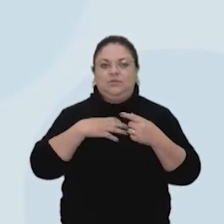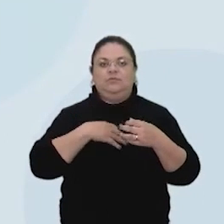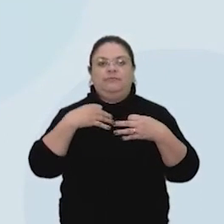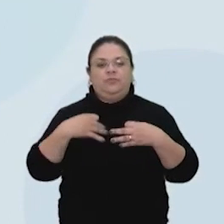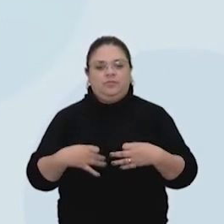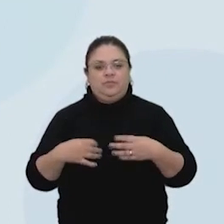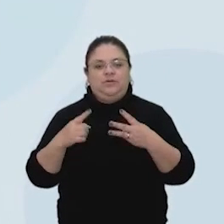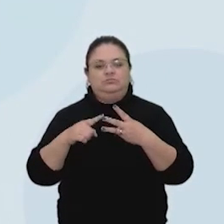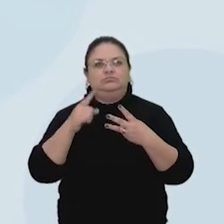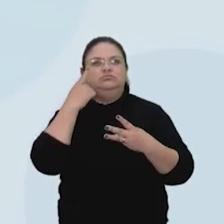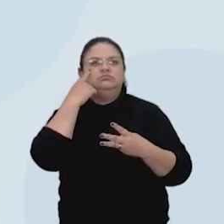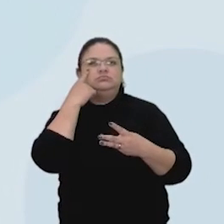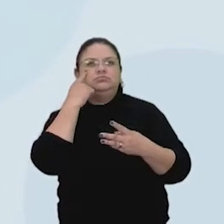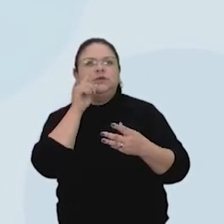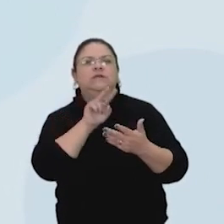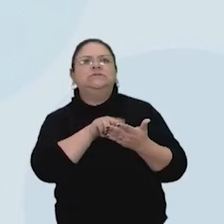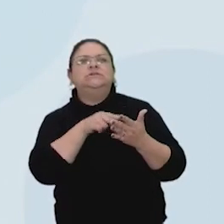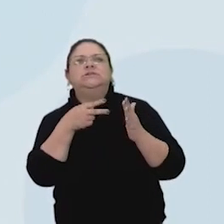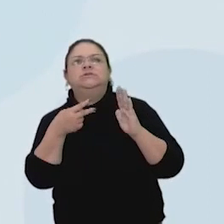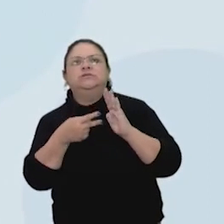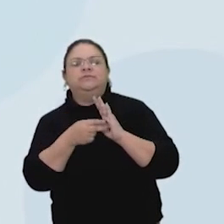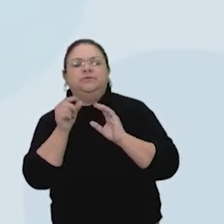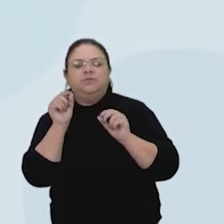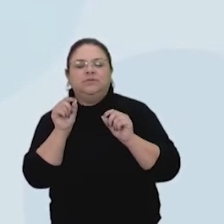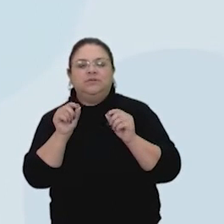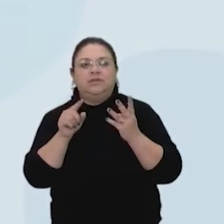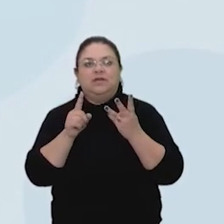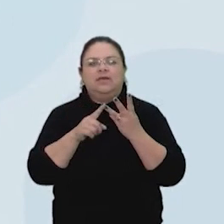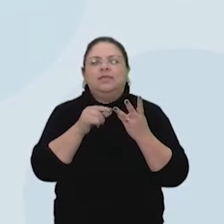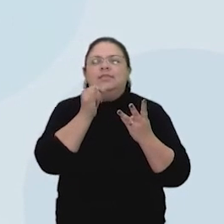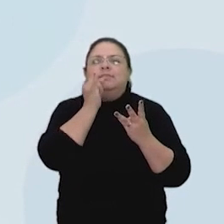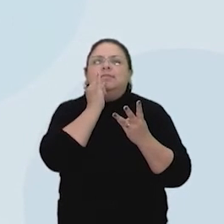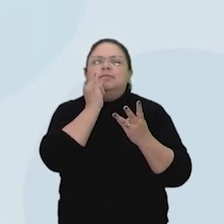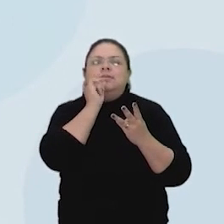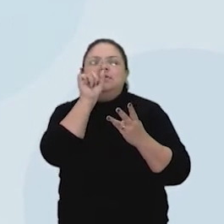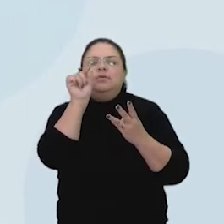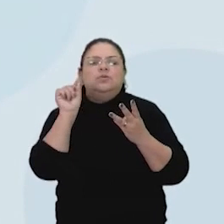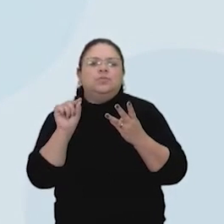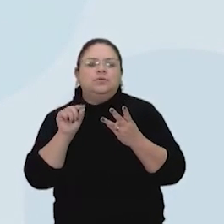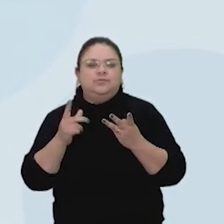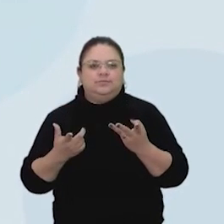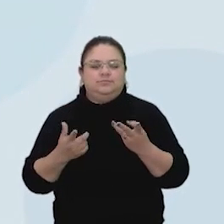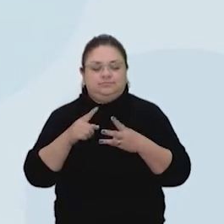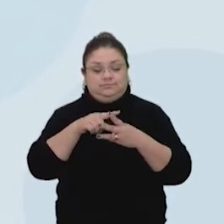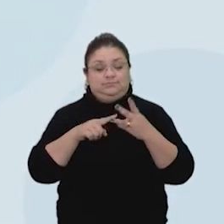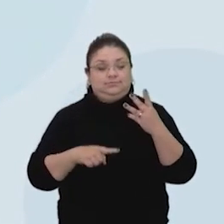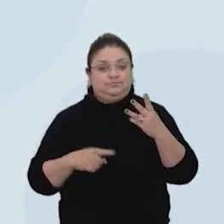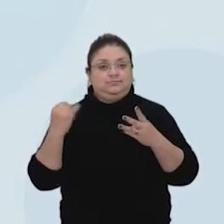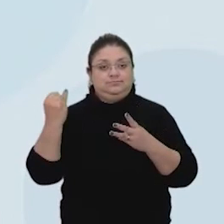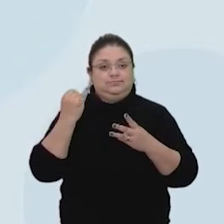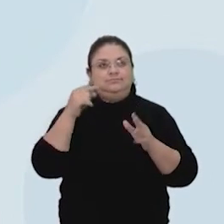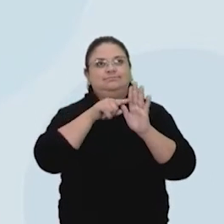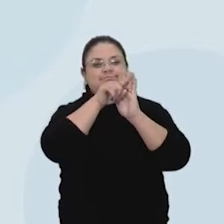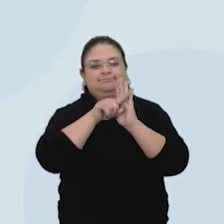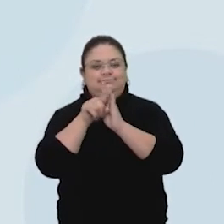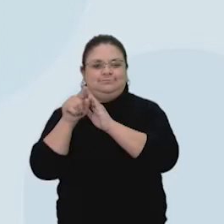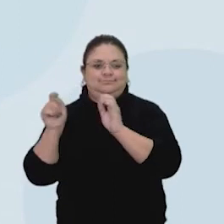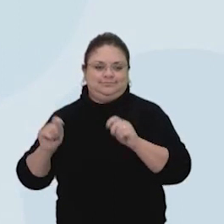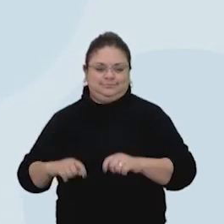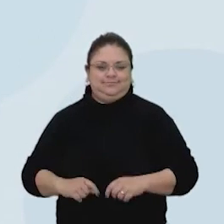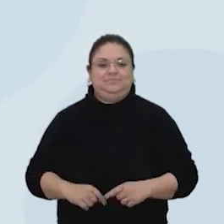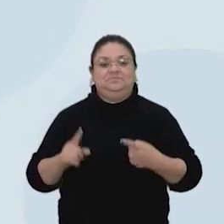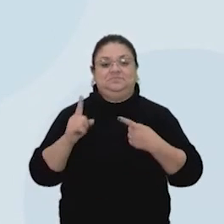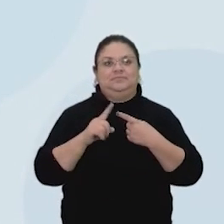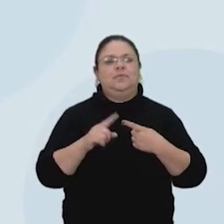interpretativa e a simbólica. São as clássicas do nosso repertório aqui. Então, a gente vai falar